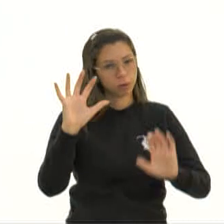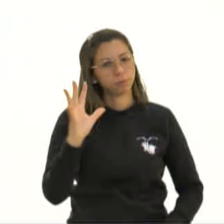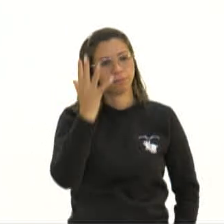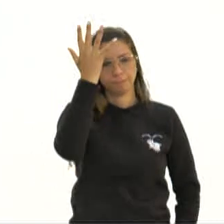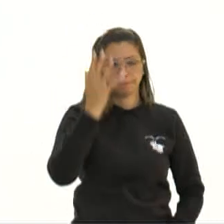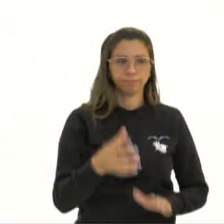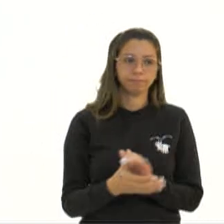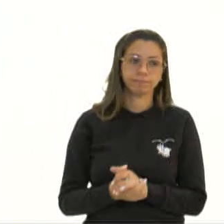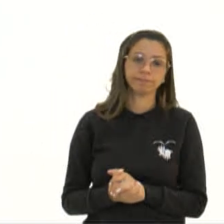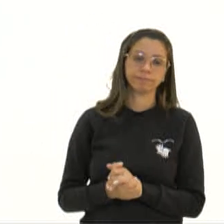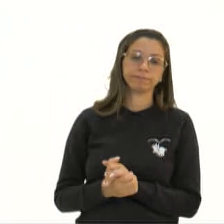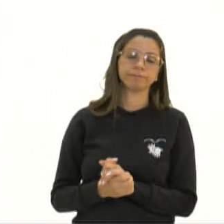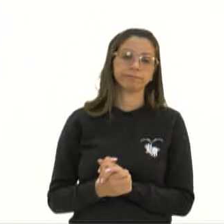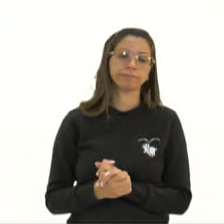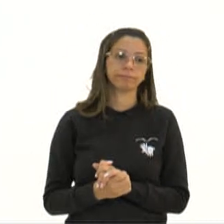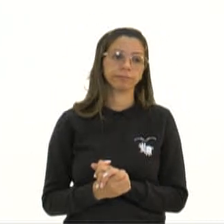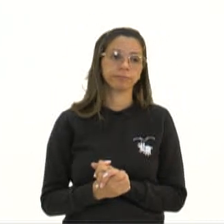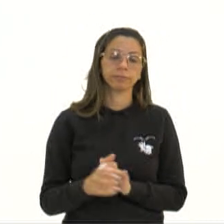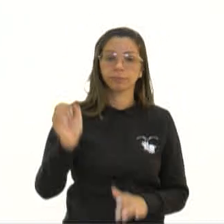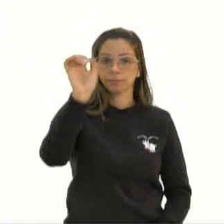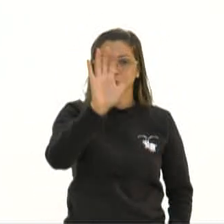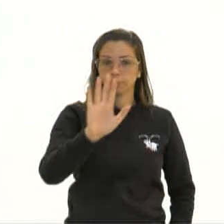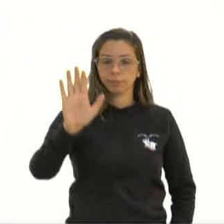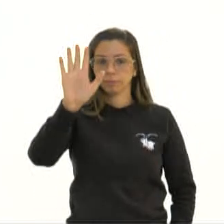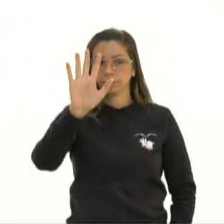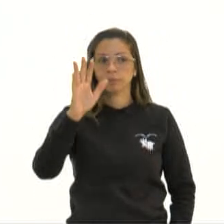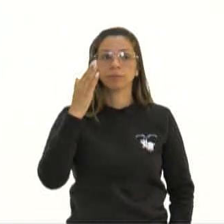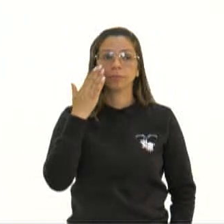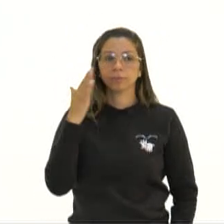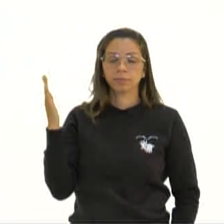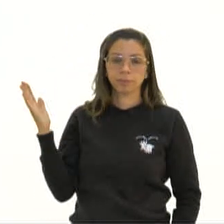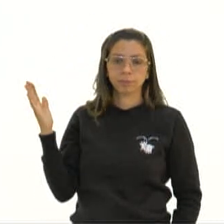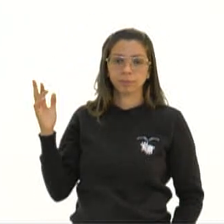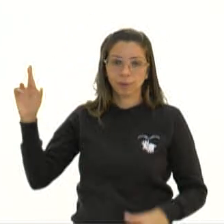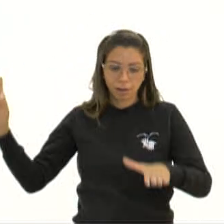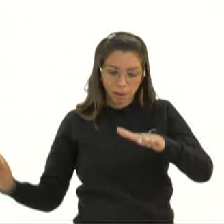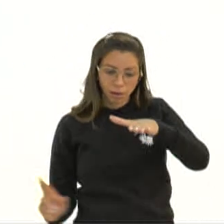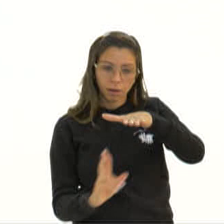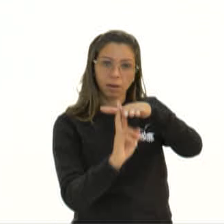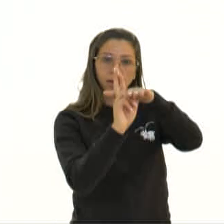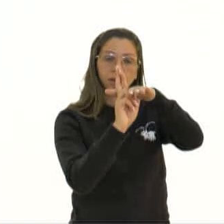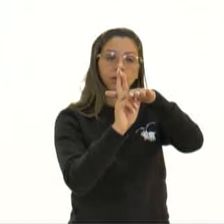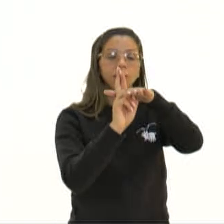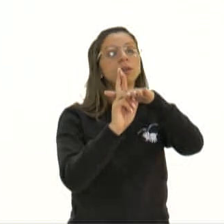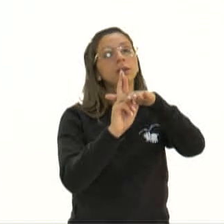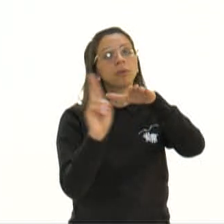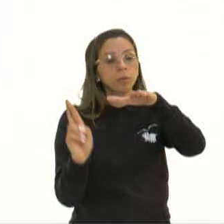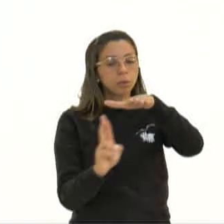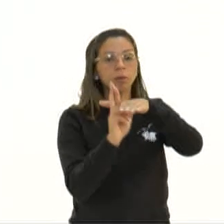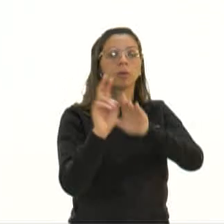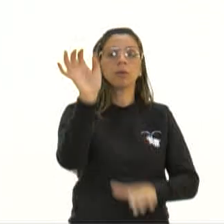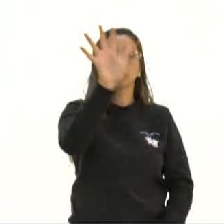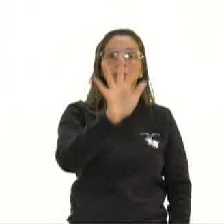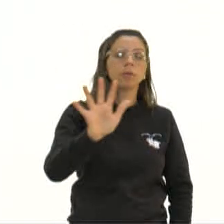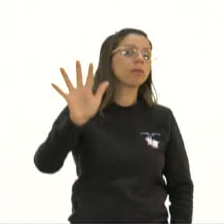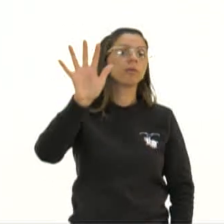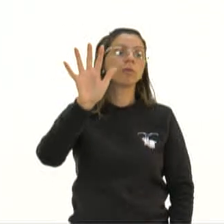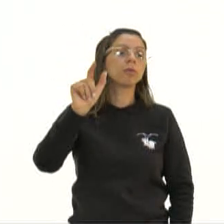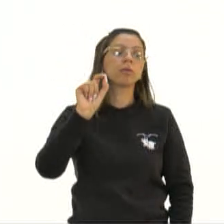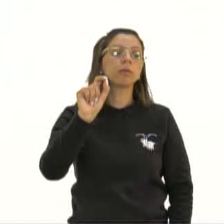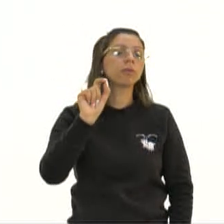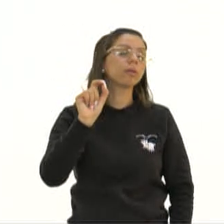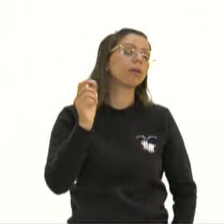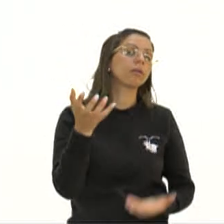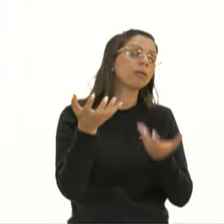Nesse quadro aqui, é o nascimento de Vênus, aqui é um quadro renascentista, e o que se busca